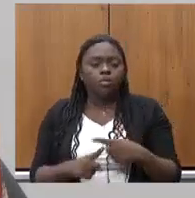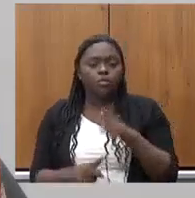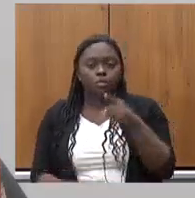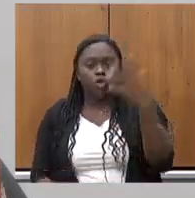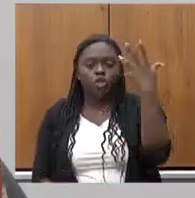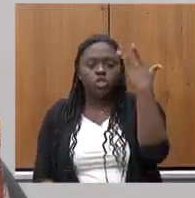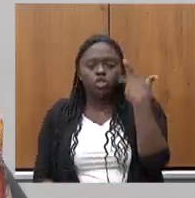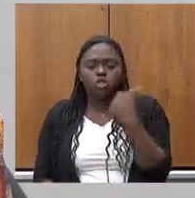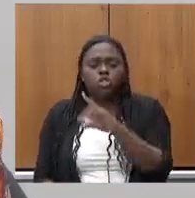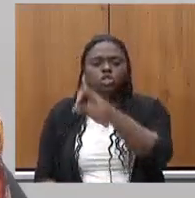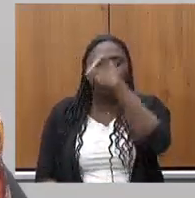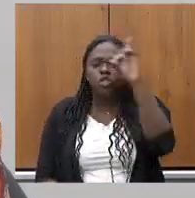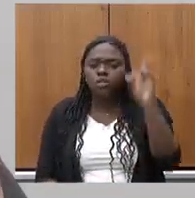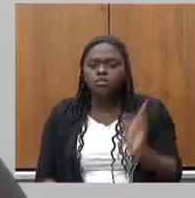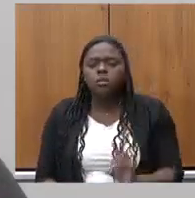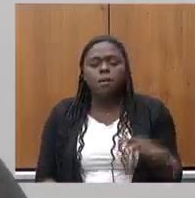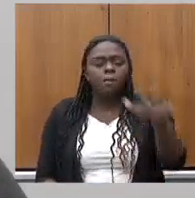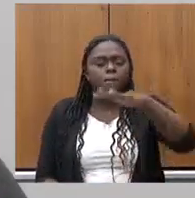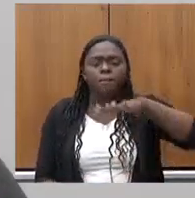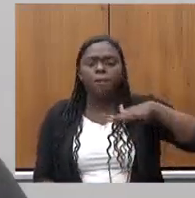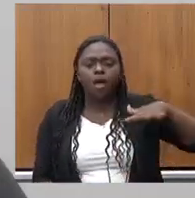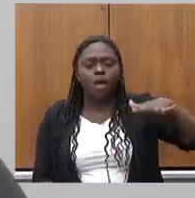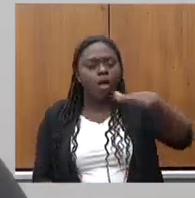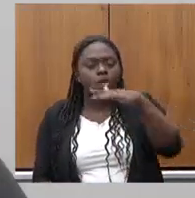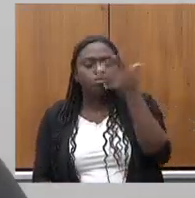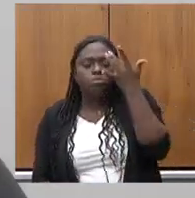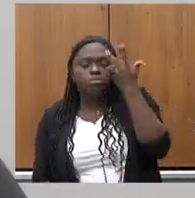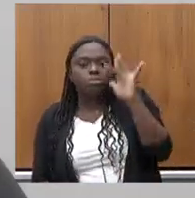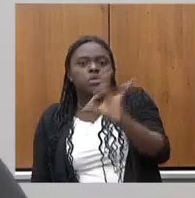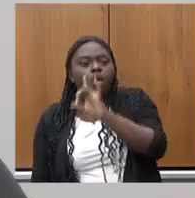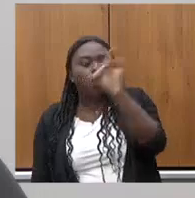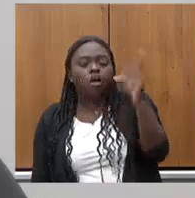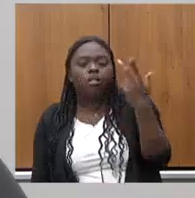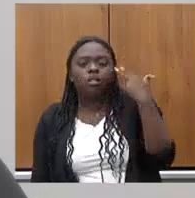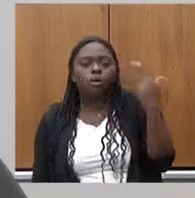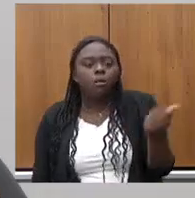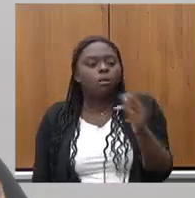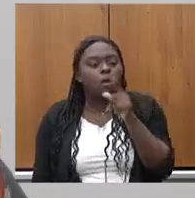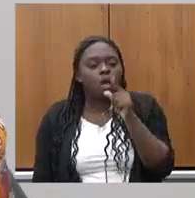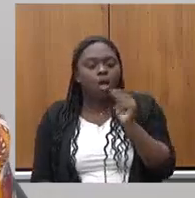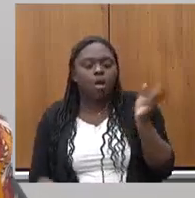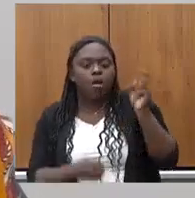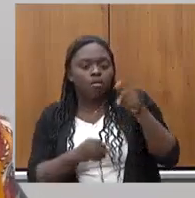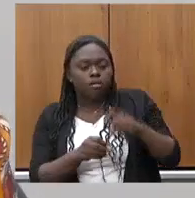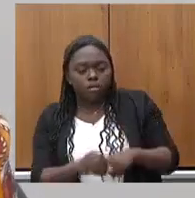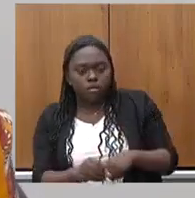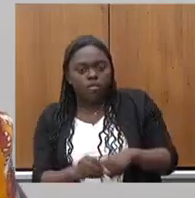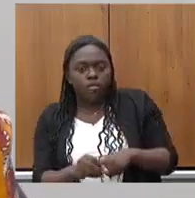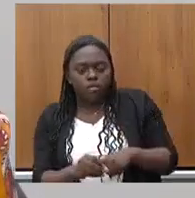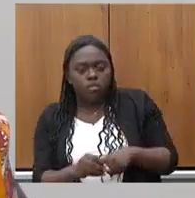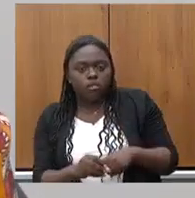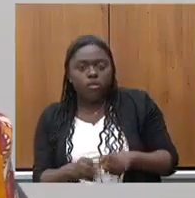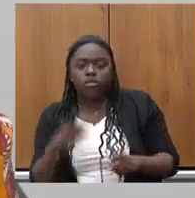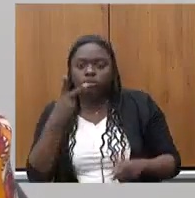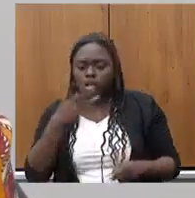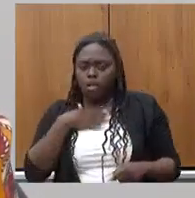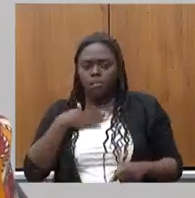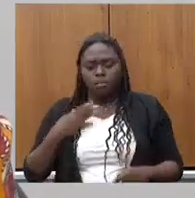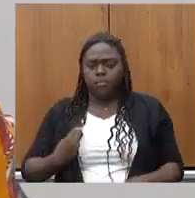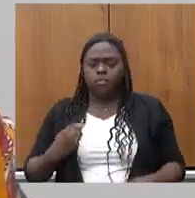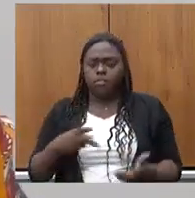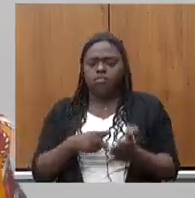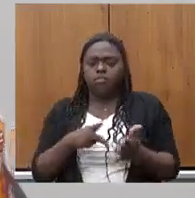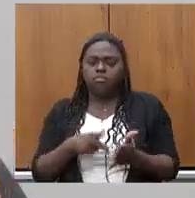bairros inteiros sem saber quando é que será normalizada o serviço de água estou falando da minha realidade